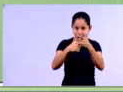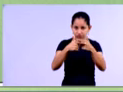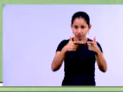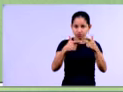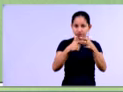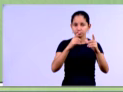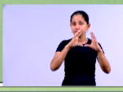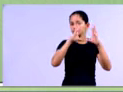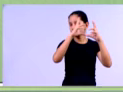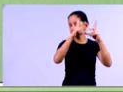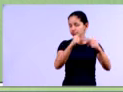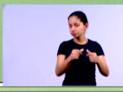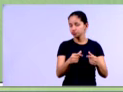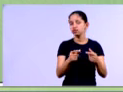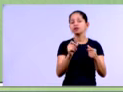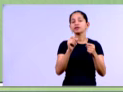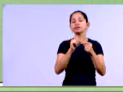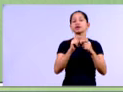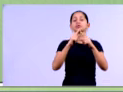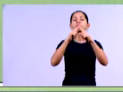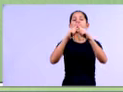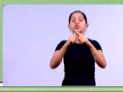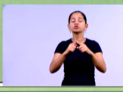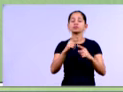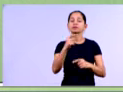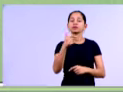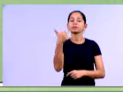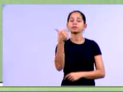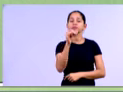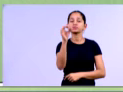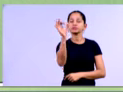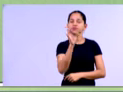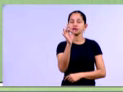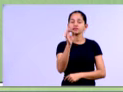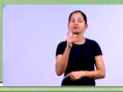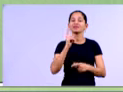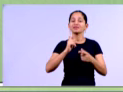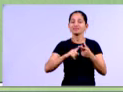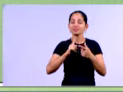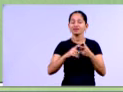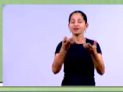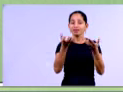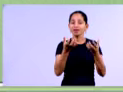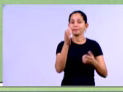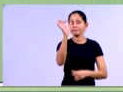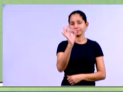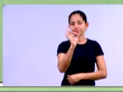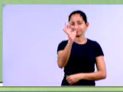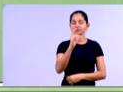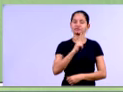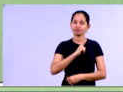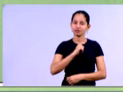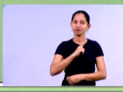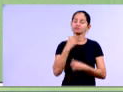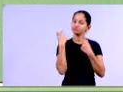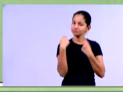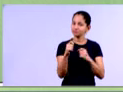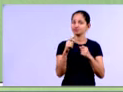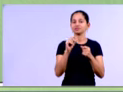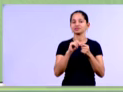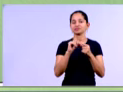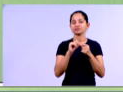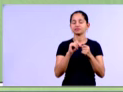pertence. E vamos multiplicar o resultado por 100, porque é uma grandeza percentual, ok, gente? Então, as disponibilidades